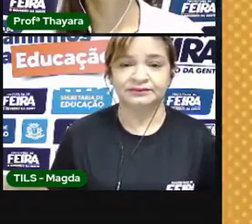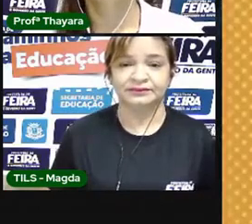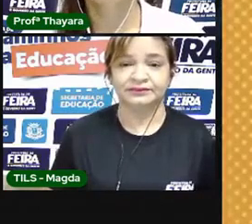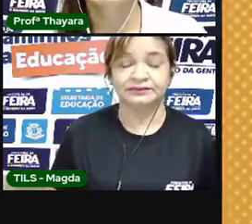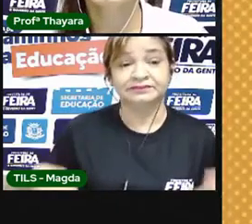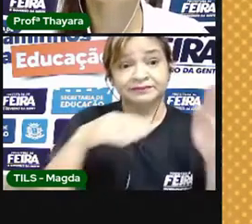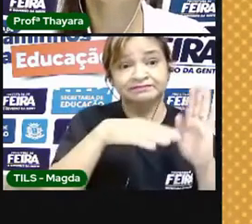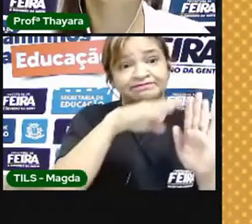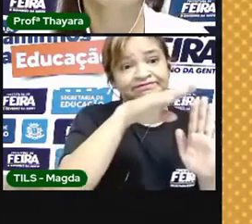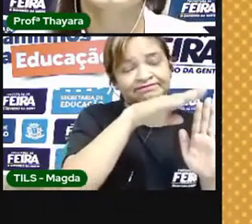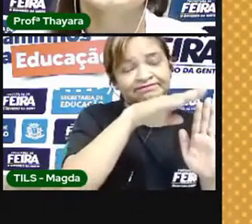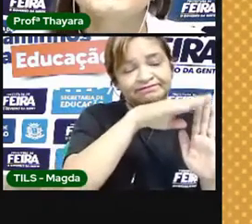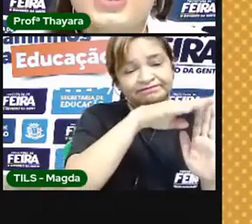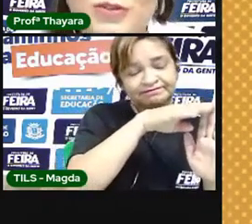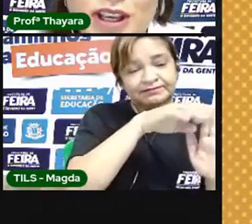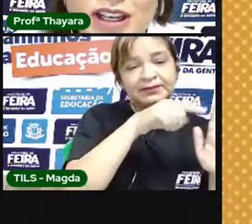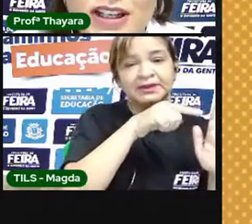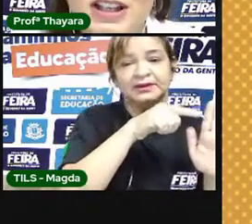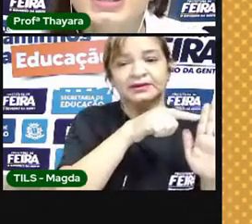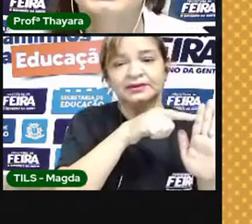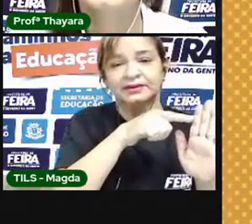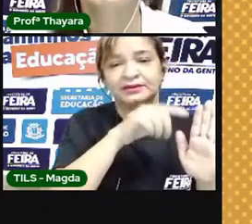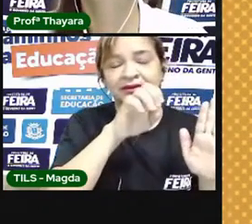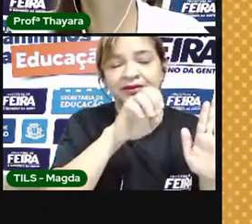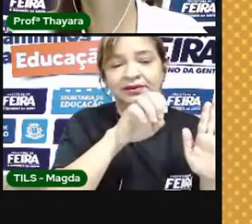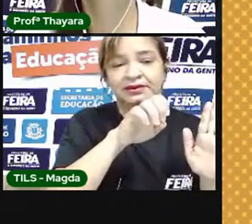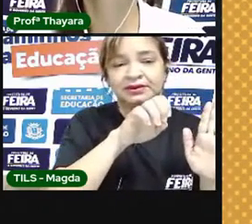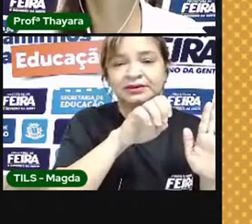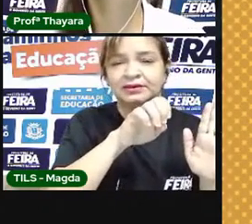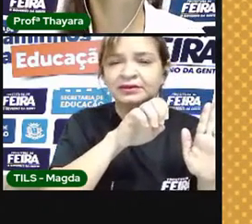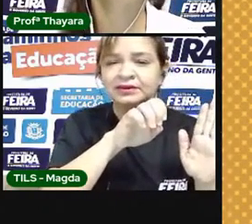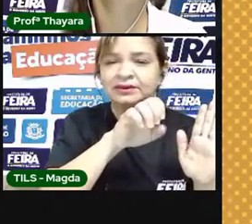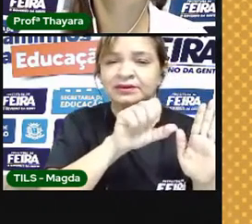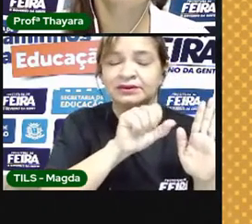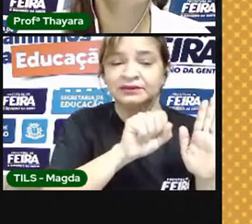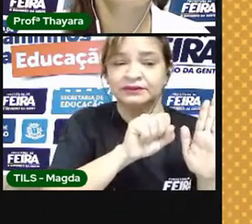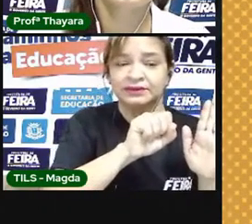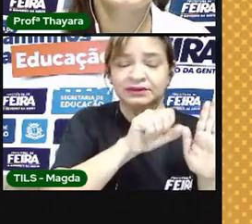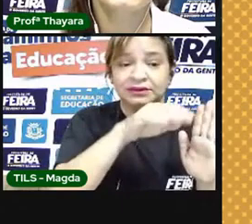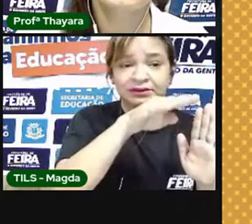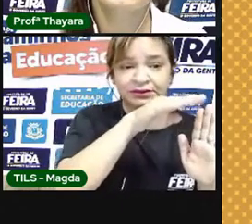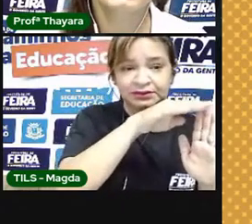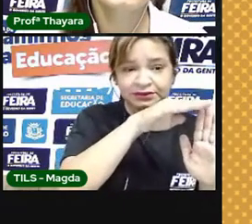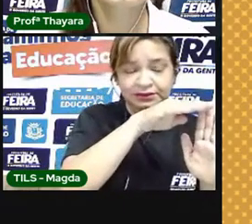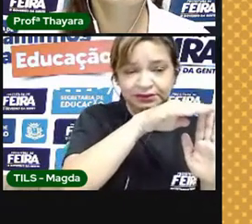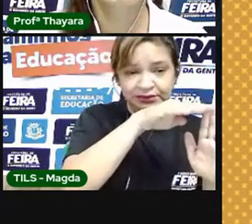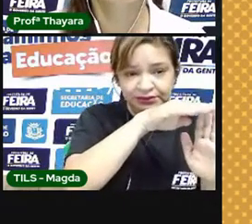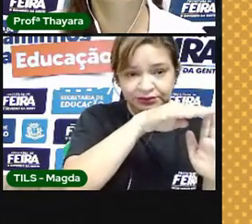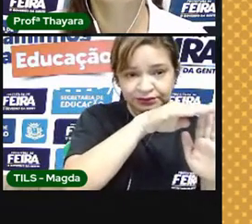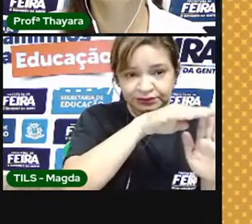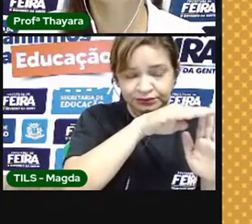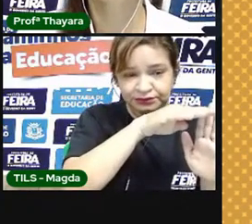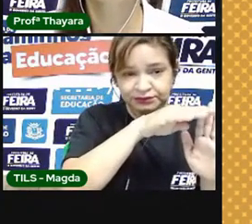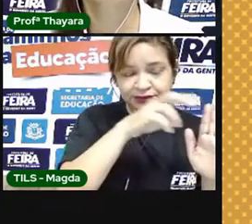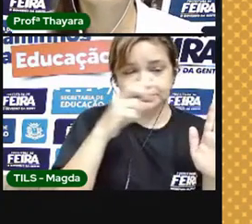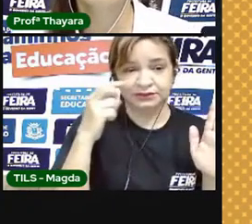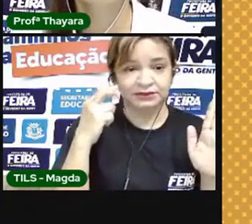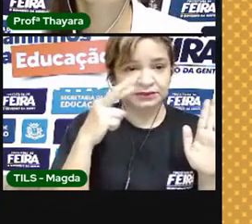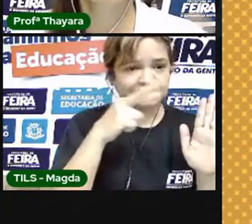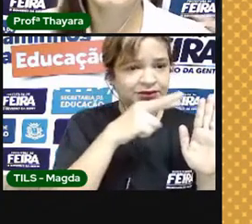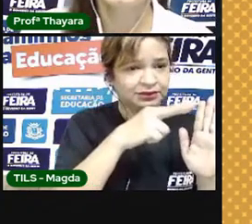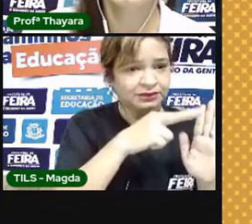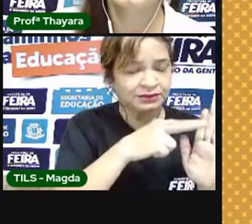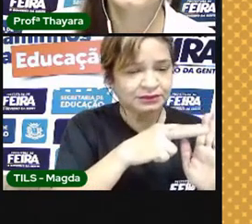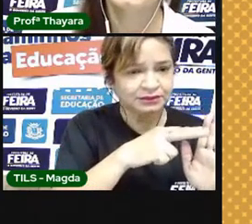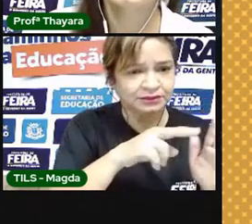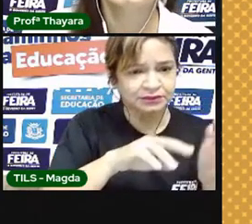Por fim, a gente tem a exosfera, que é a última camada da atmosfera. Por ela ser, justamente, tão